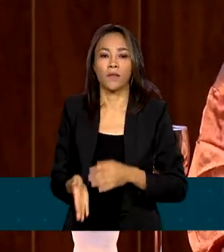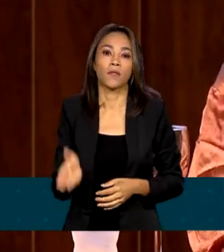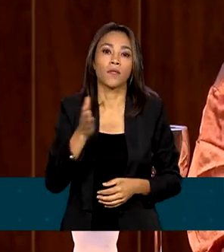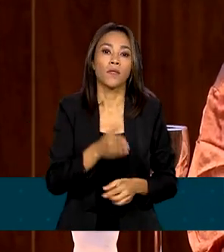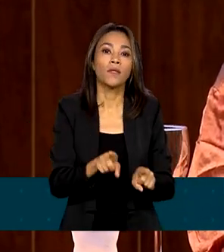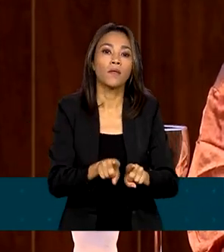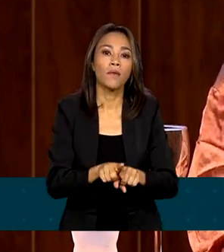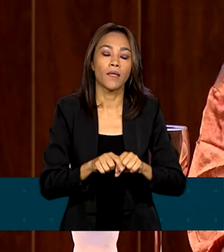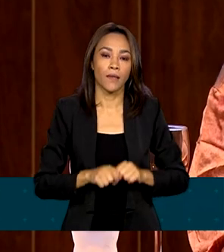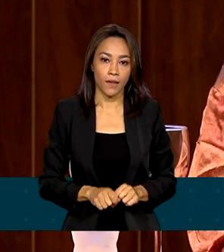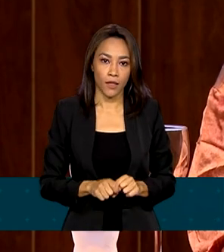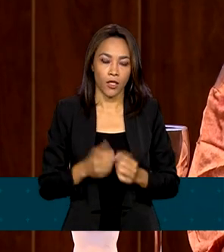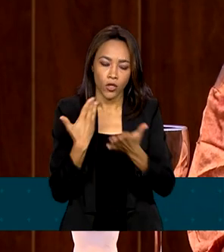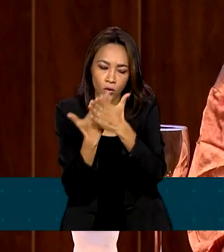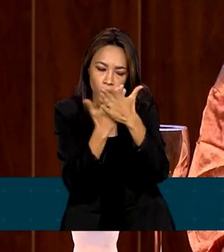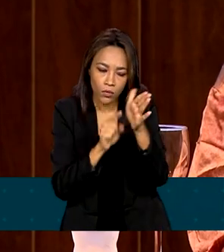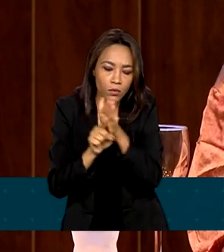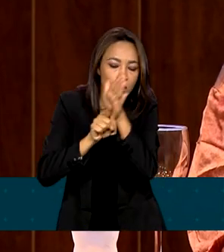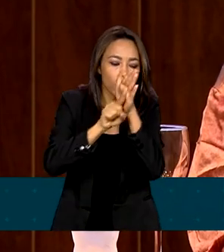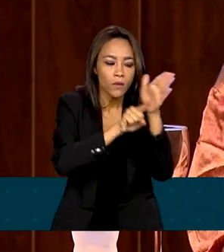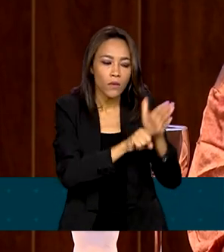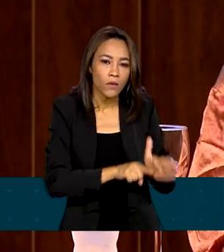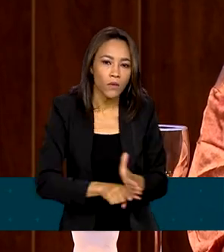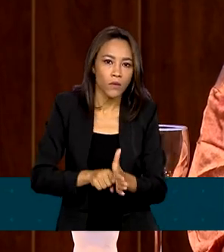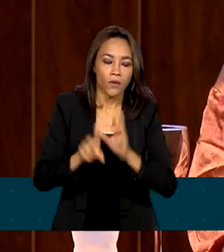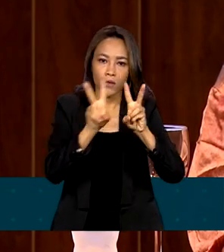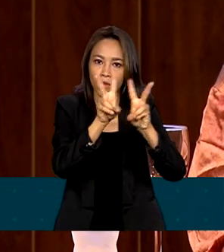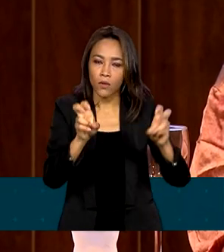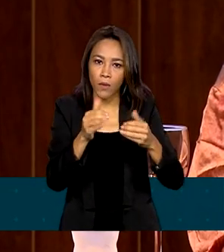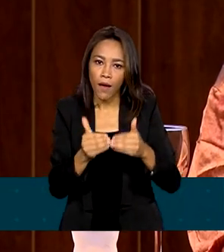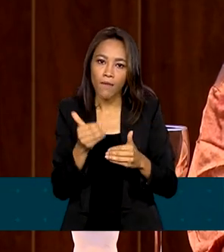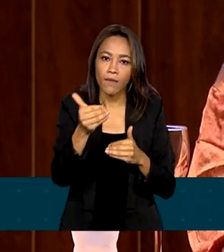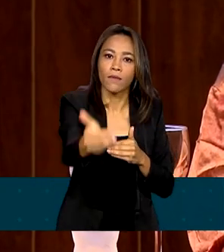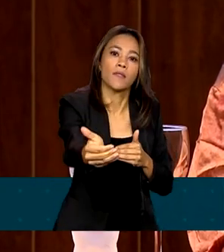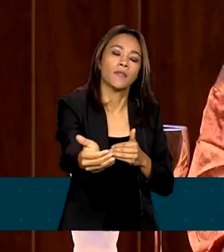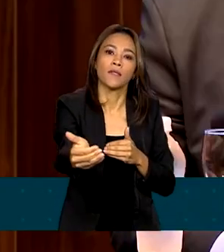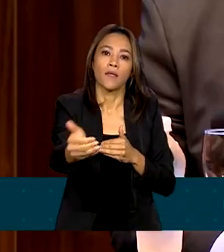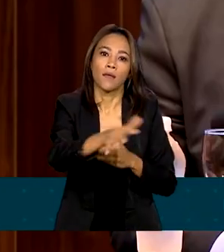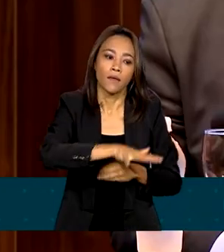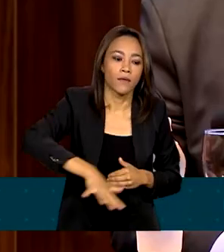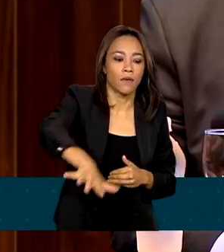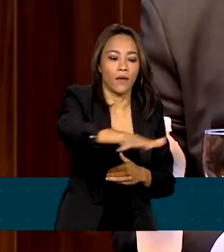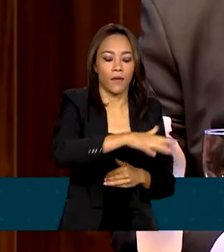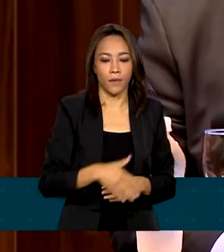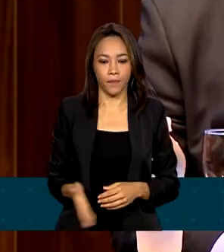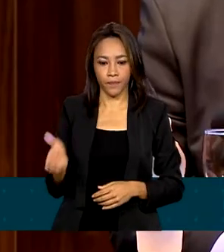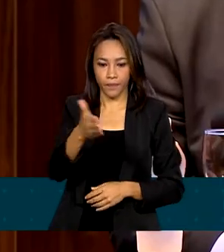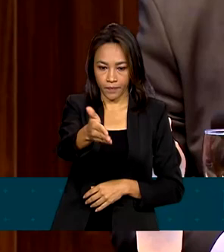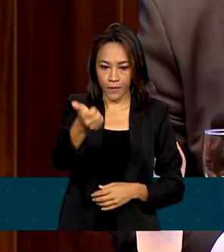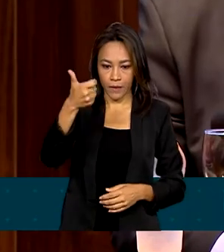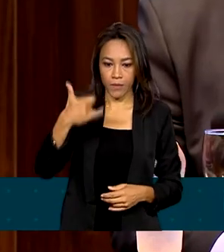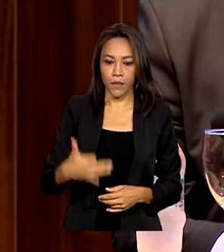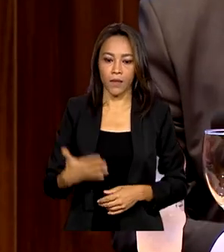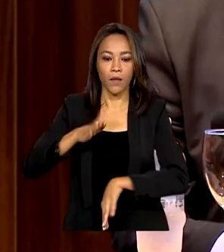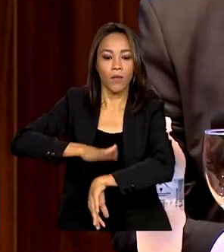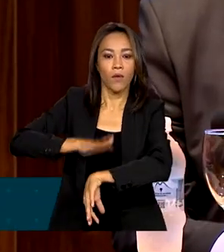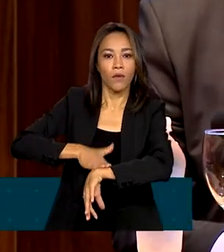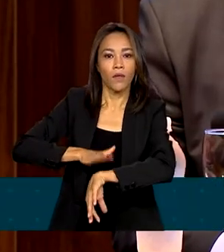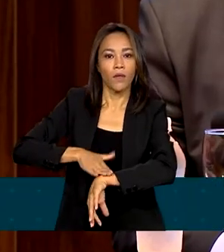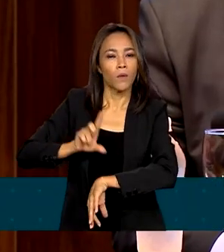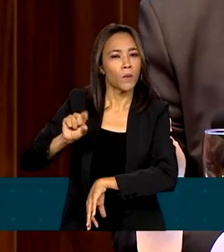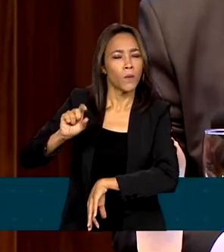tempo, estudos para retomarmos e avançarmos no ordenamento territorial. É o momento, sim, da gente